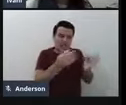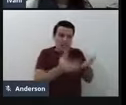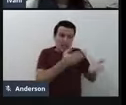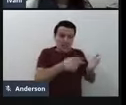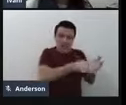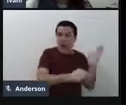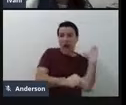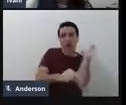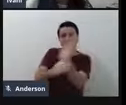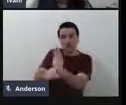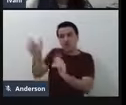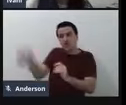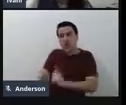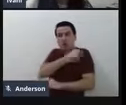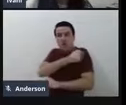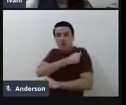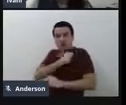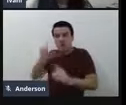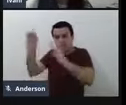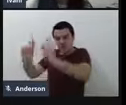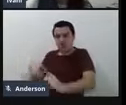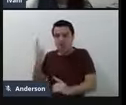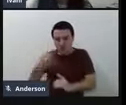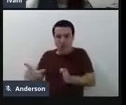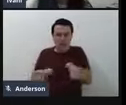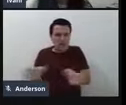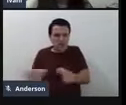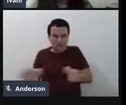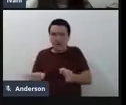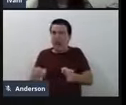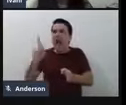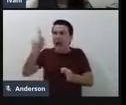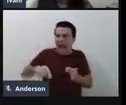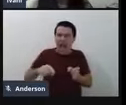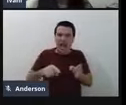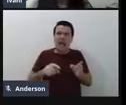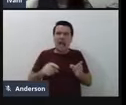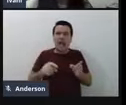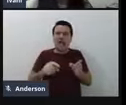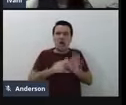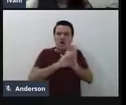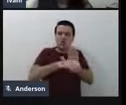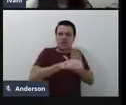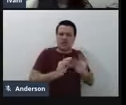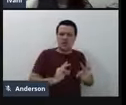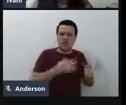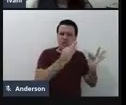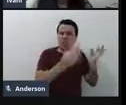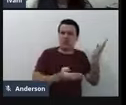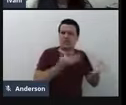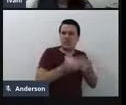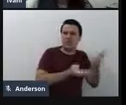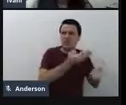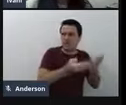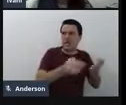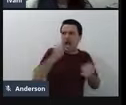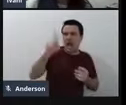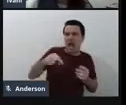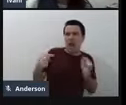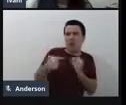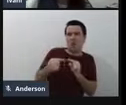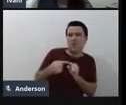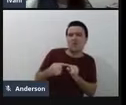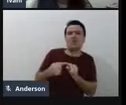àquele aluno com deficiência. É por aí que a gente nomeia ou não como tecnologia assistiva? Seria isso, assim?